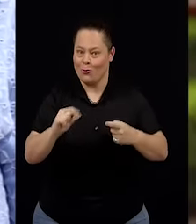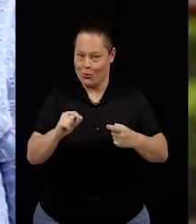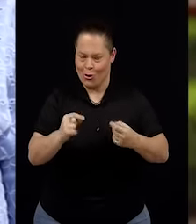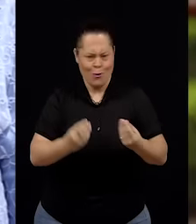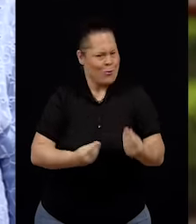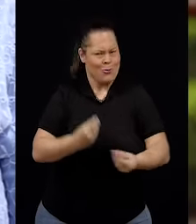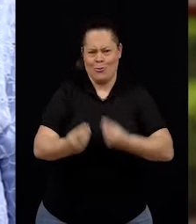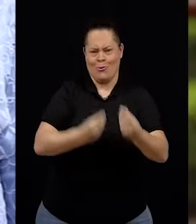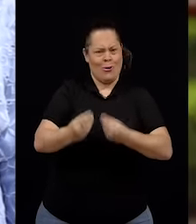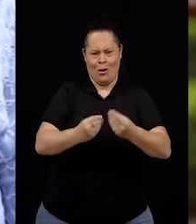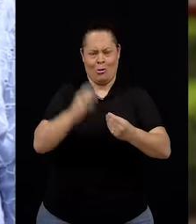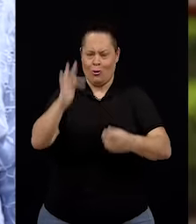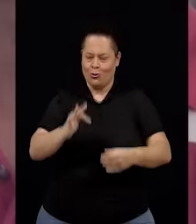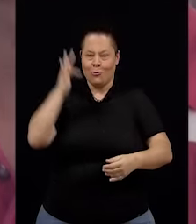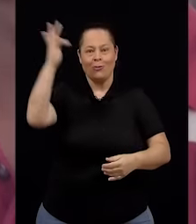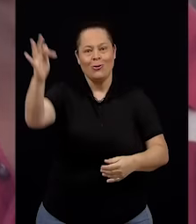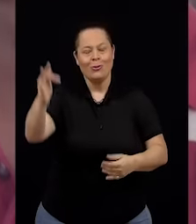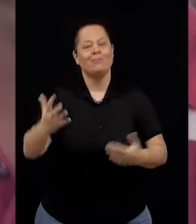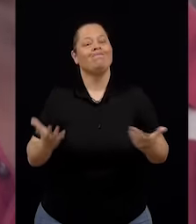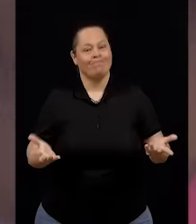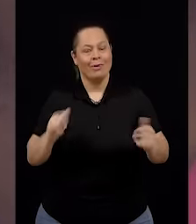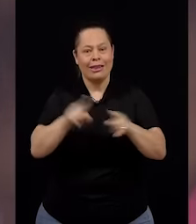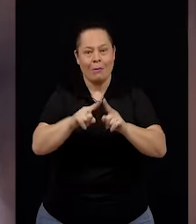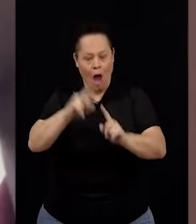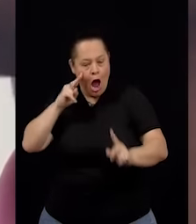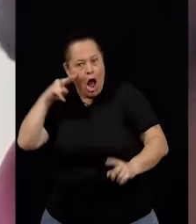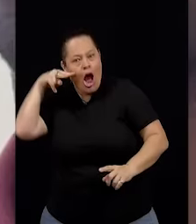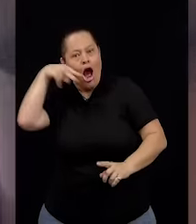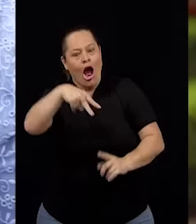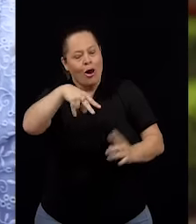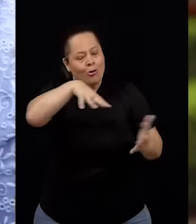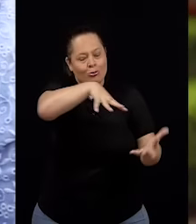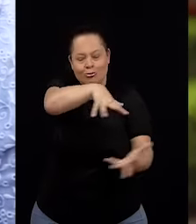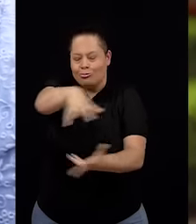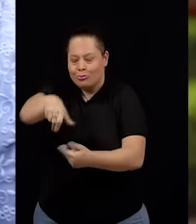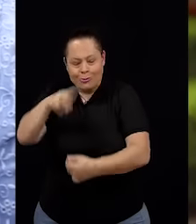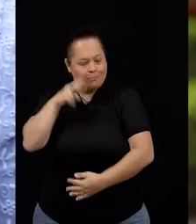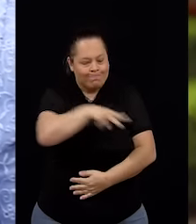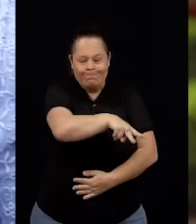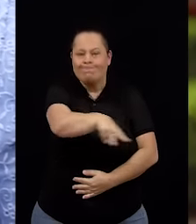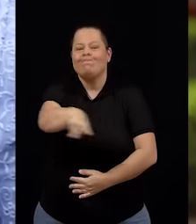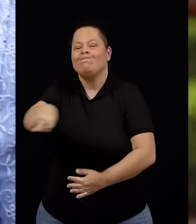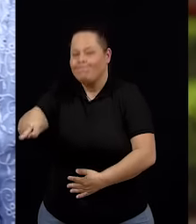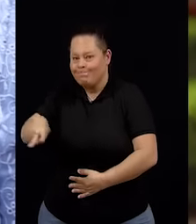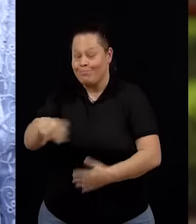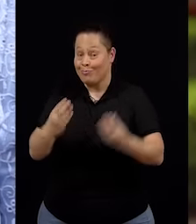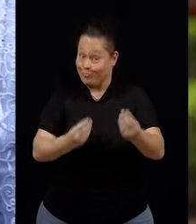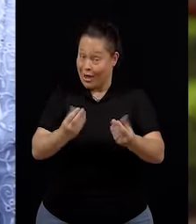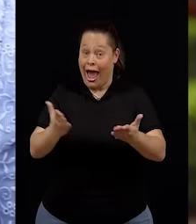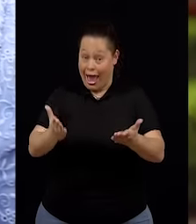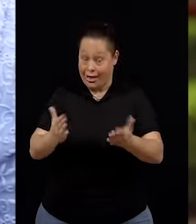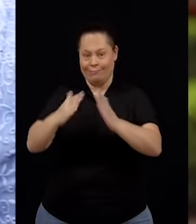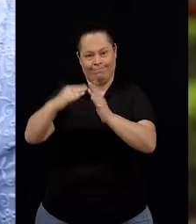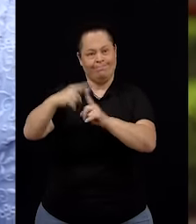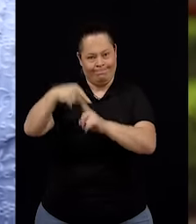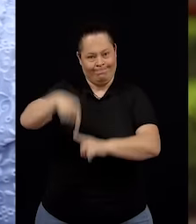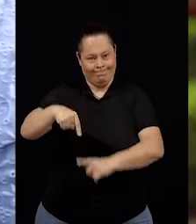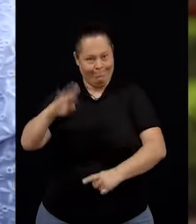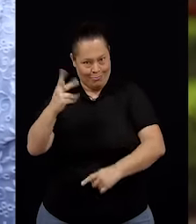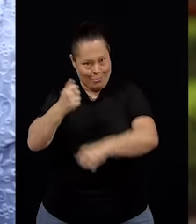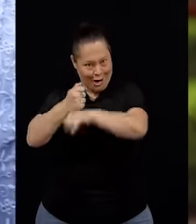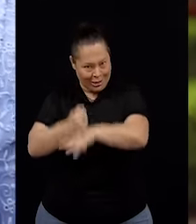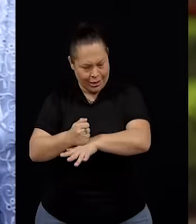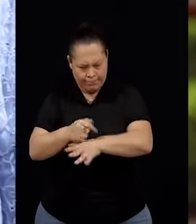É a preocupação de ouvir. E nesse momento de ouvir, uma importante pesquisa